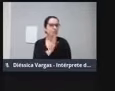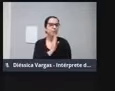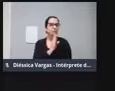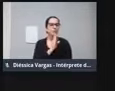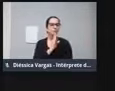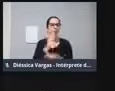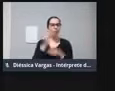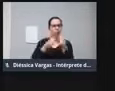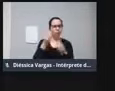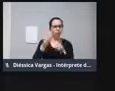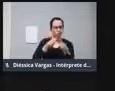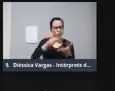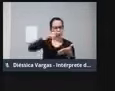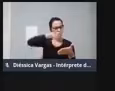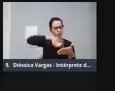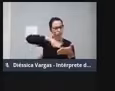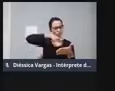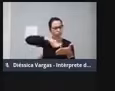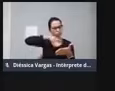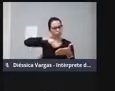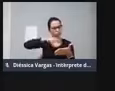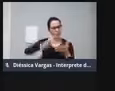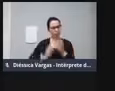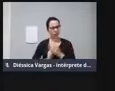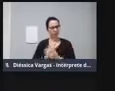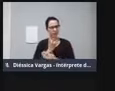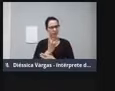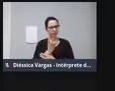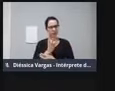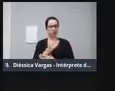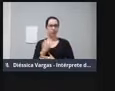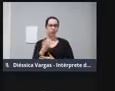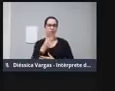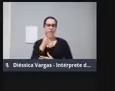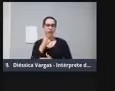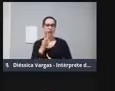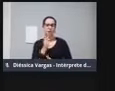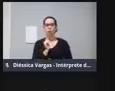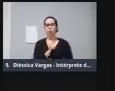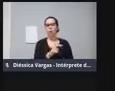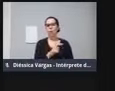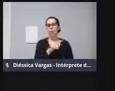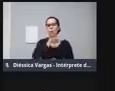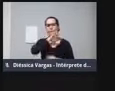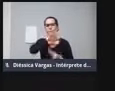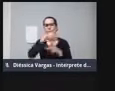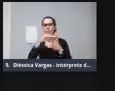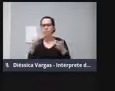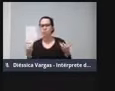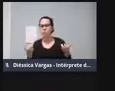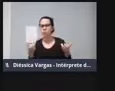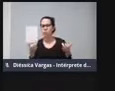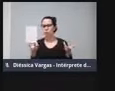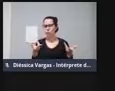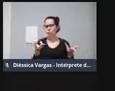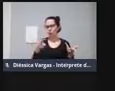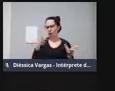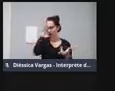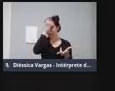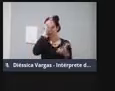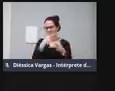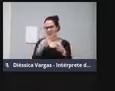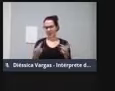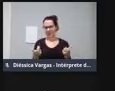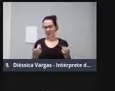descobrir. Então, em nenhuma página do livro, a gente diz que bicho, né, que animal é que está se tratando. Então, só para